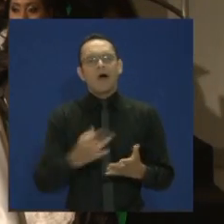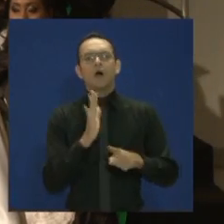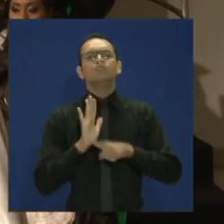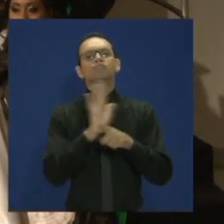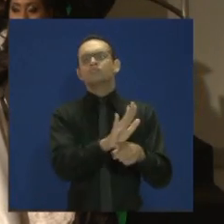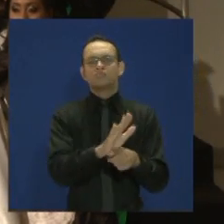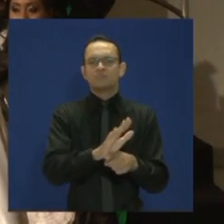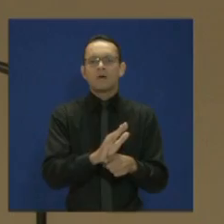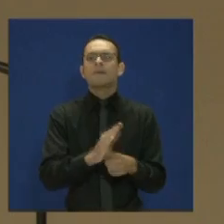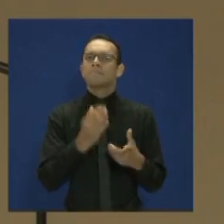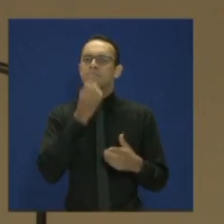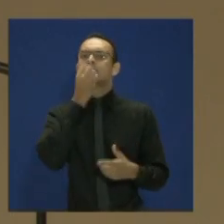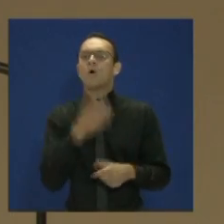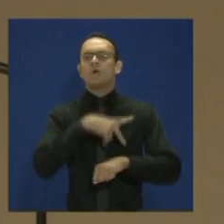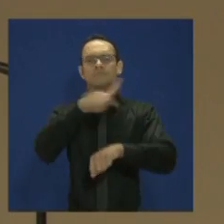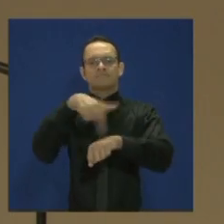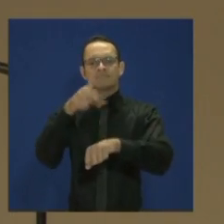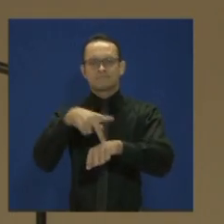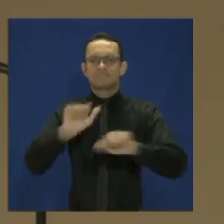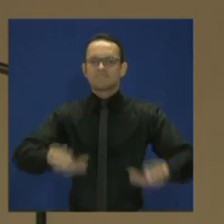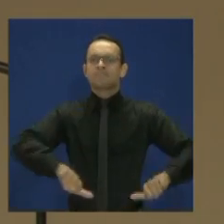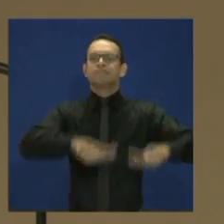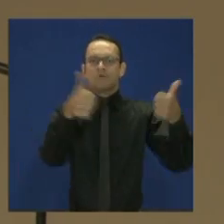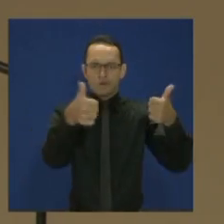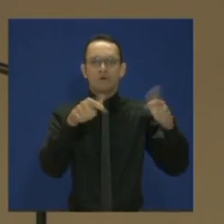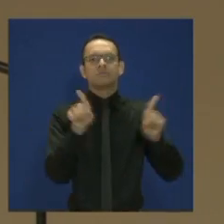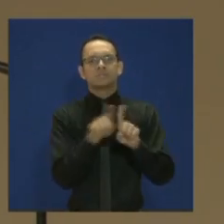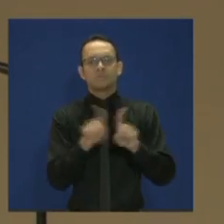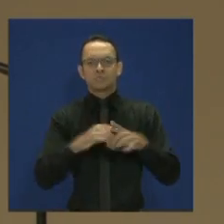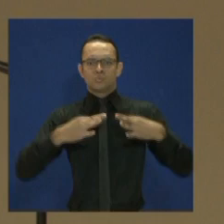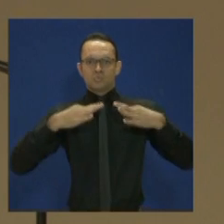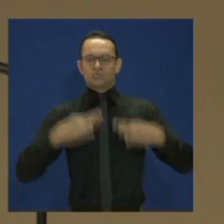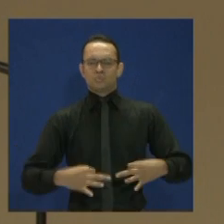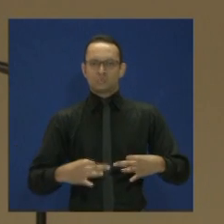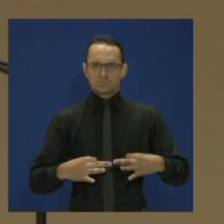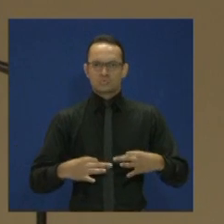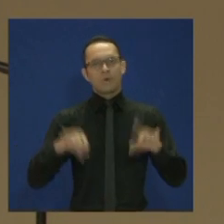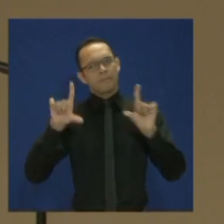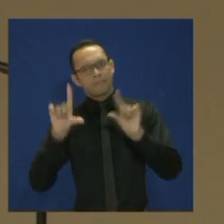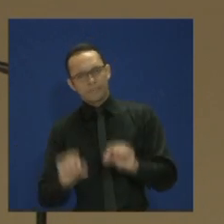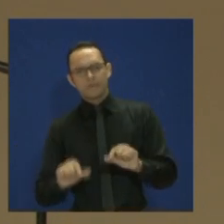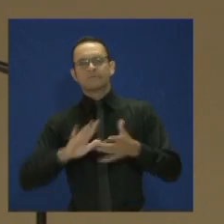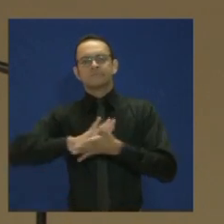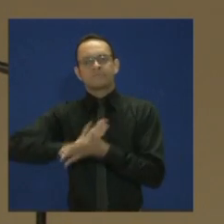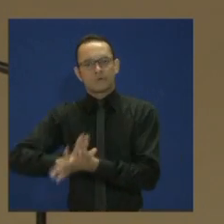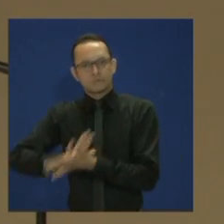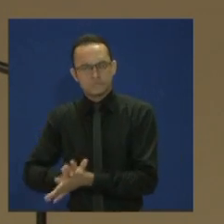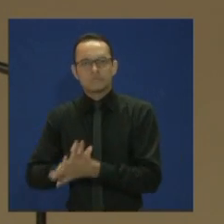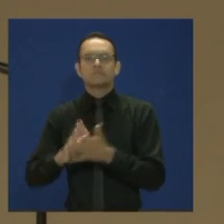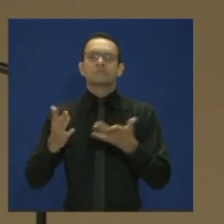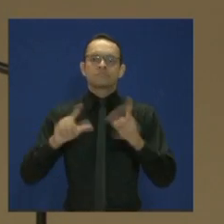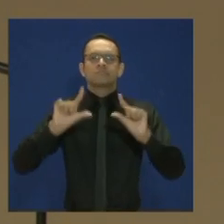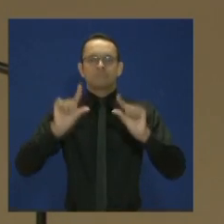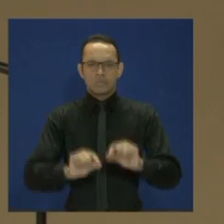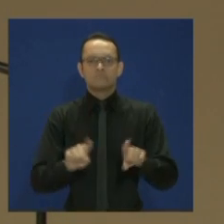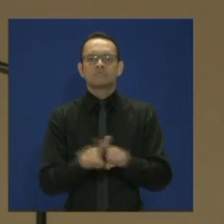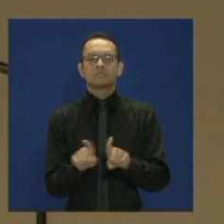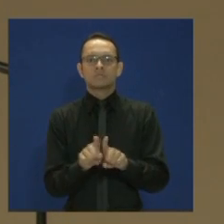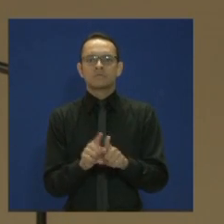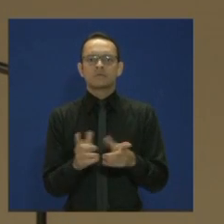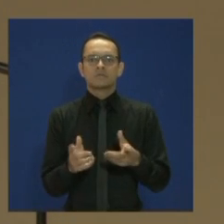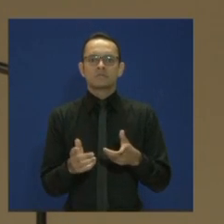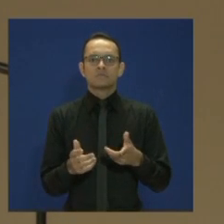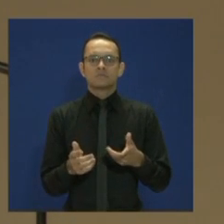Brasil e um mundo melhores, mais justo, menos desigual, menos preconceituoso e menos feliz.